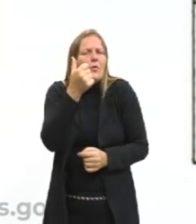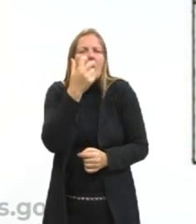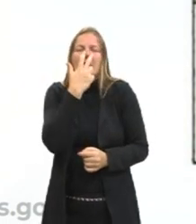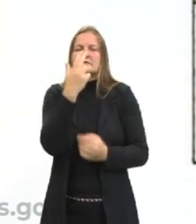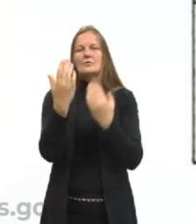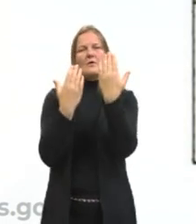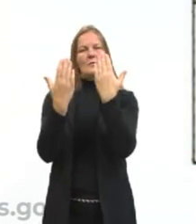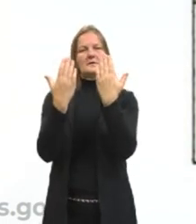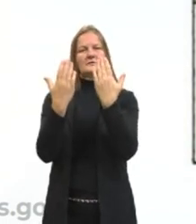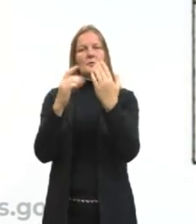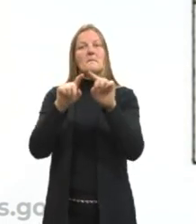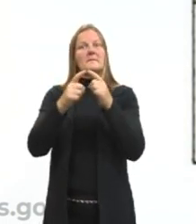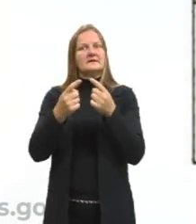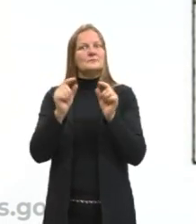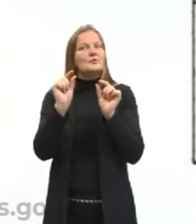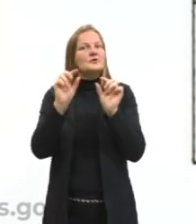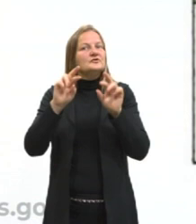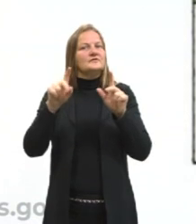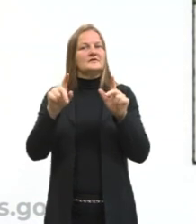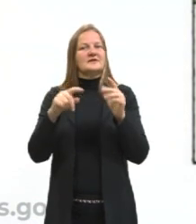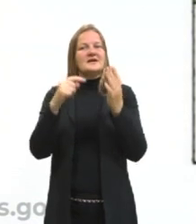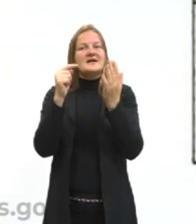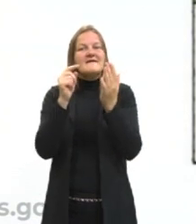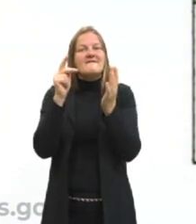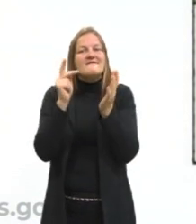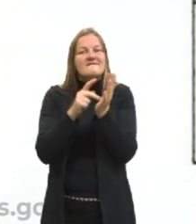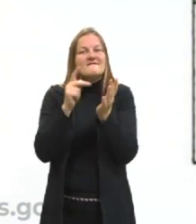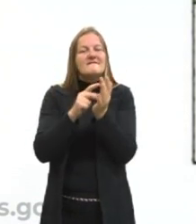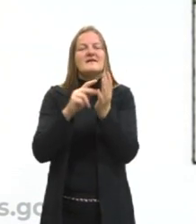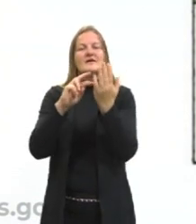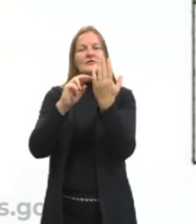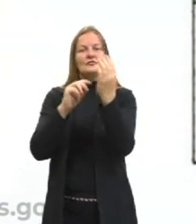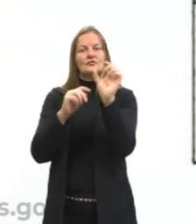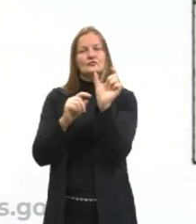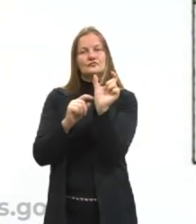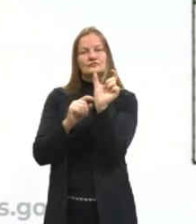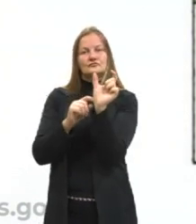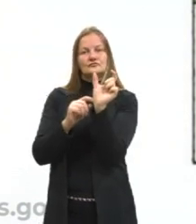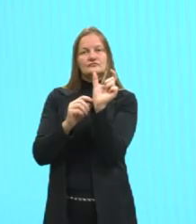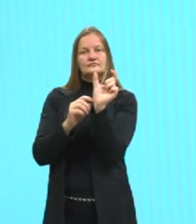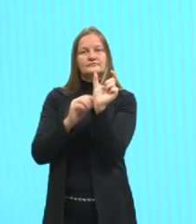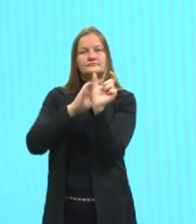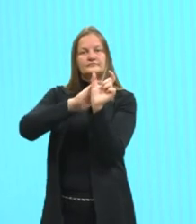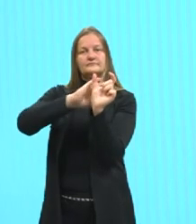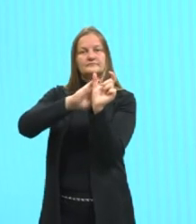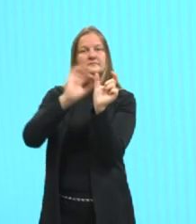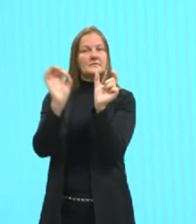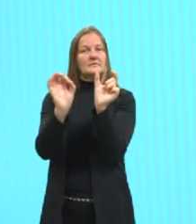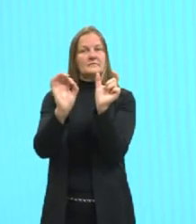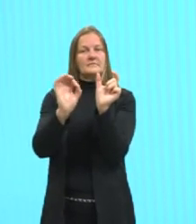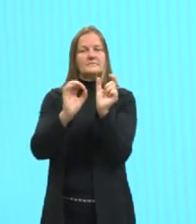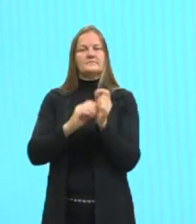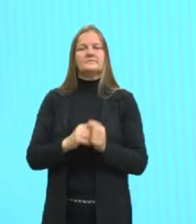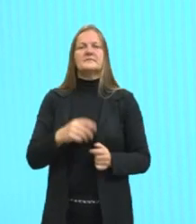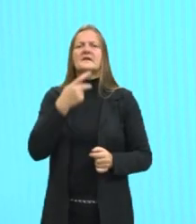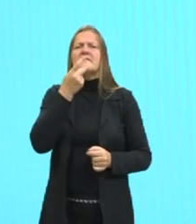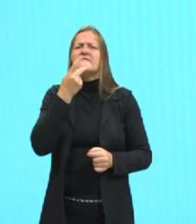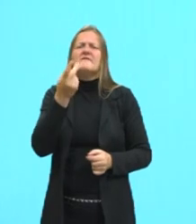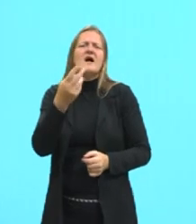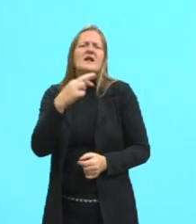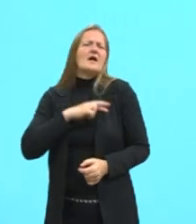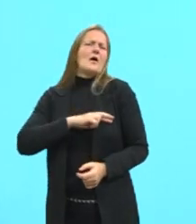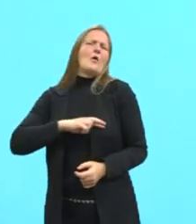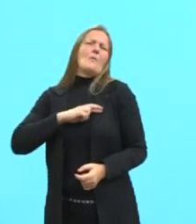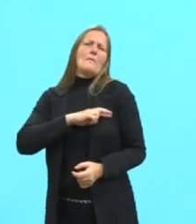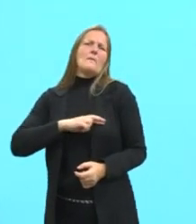coisa da comparação, só que sem o uso do conectivo. Olhem ali o exemplo. Fala uma coisa romântica.